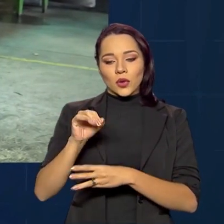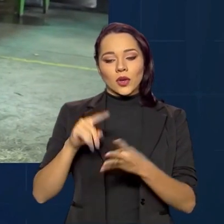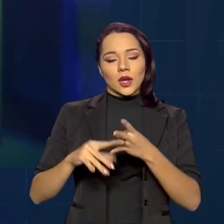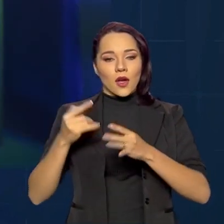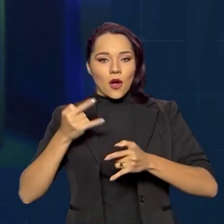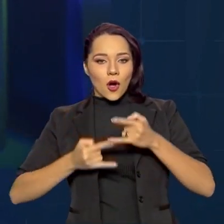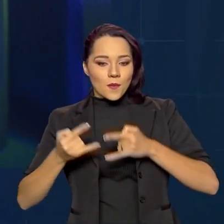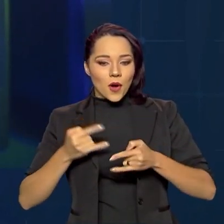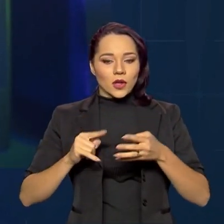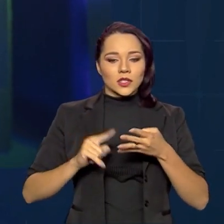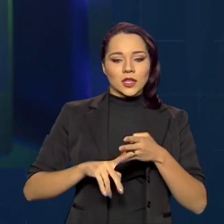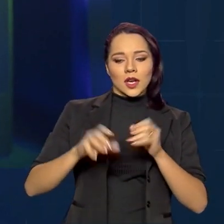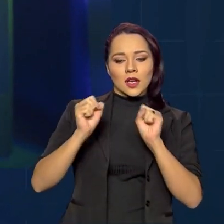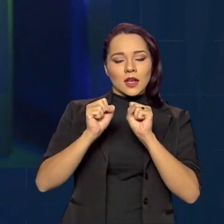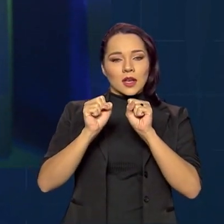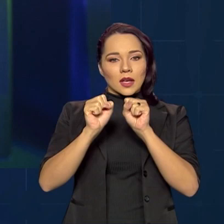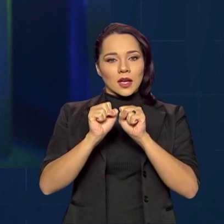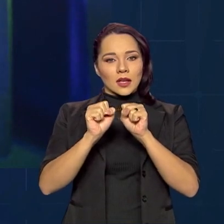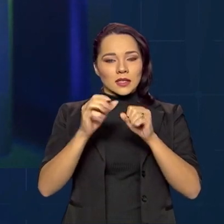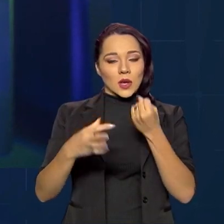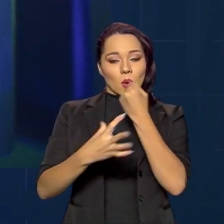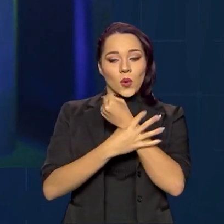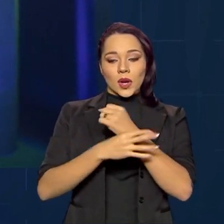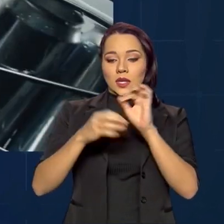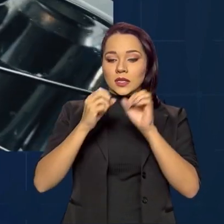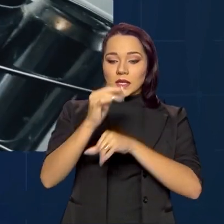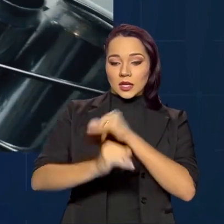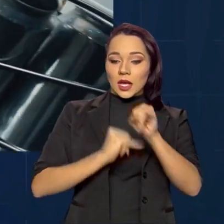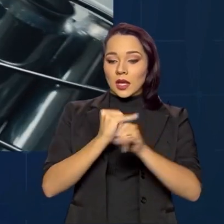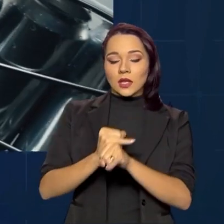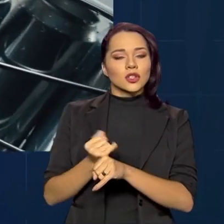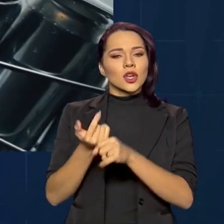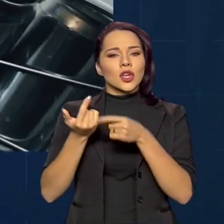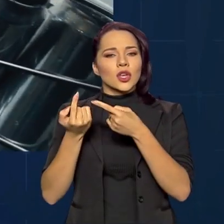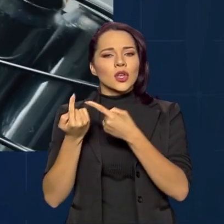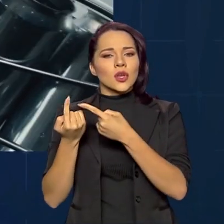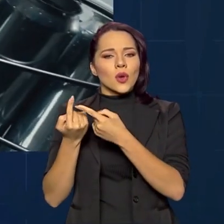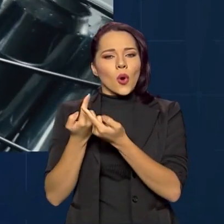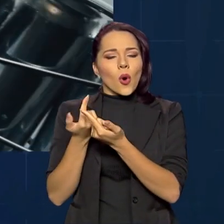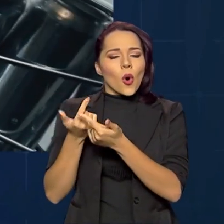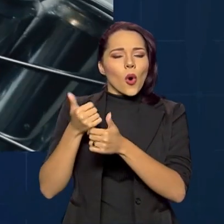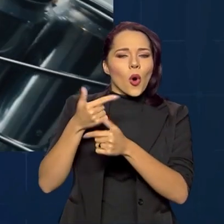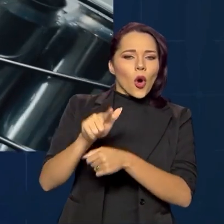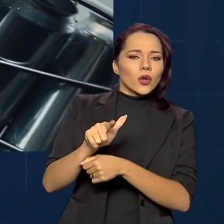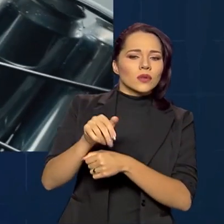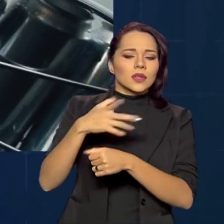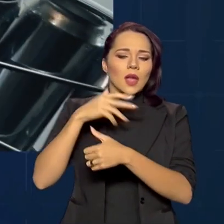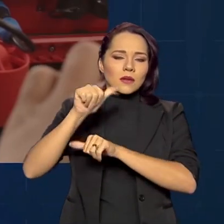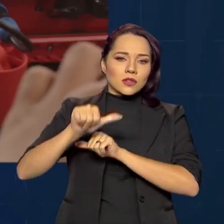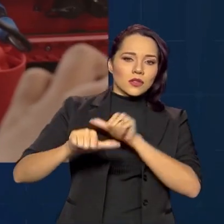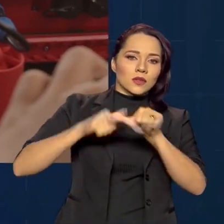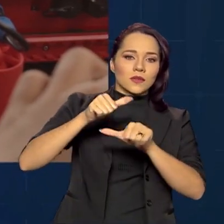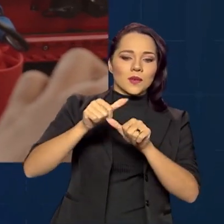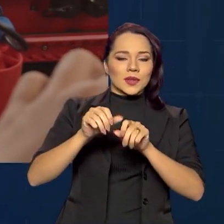robótica, cibersegurança e outras iniciativas que estimulem a transformação digital.